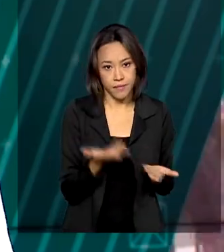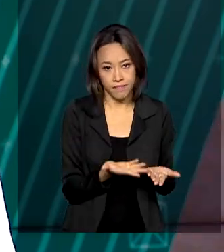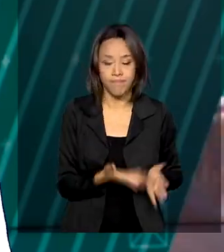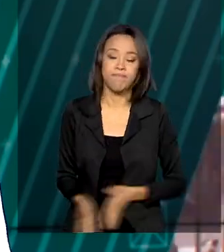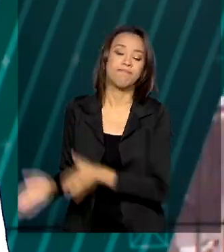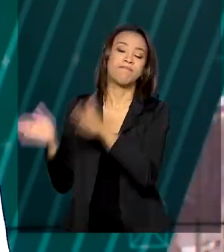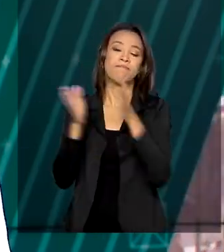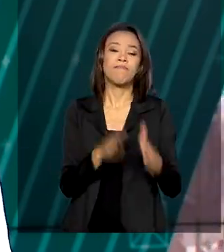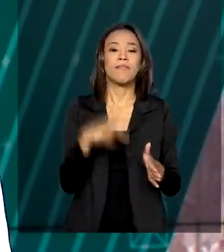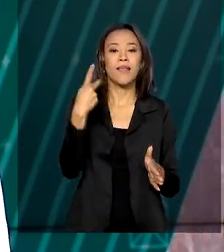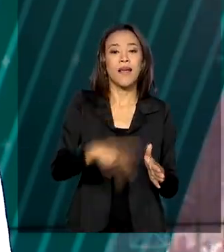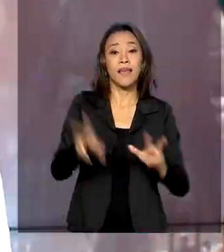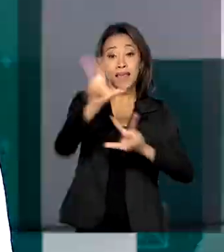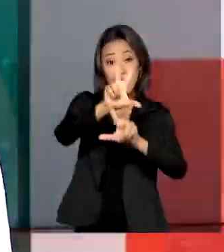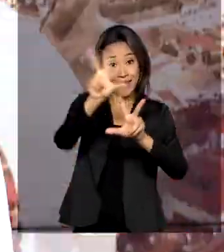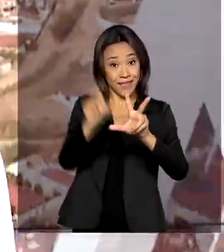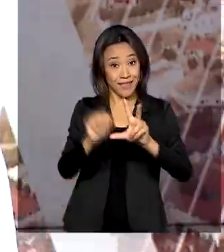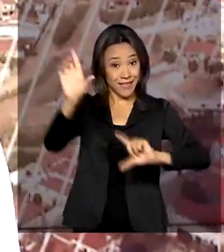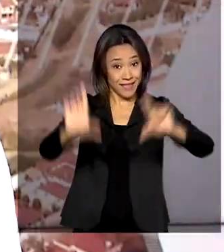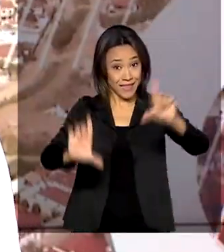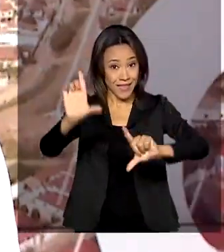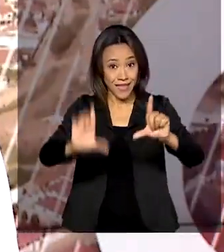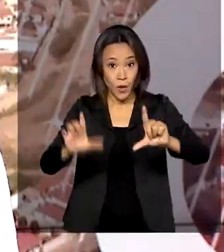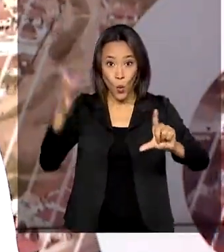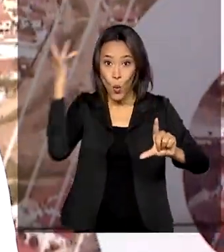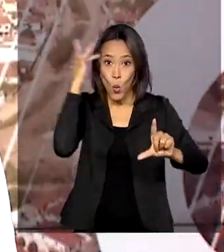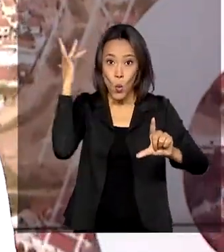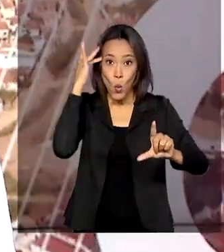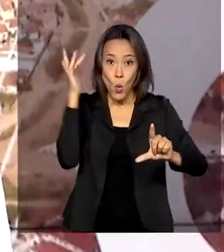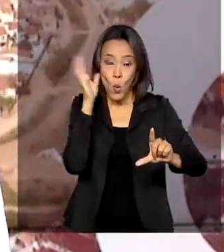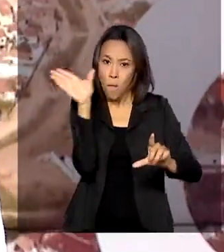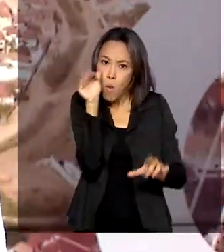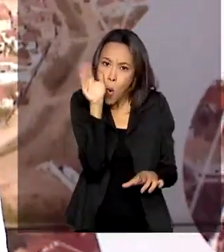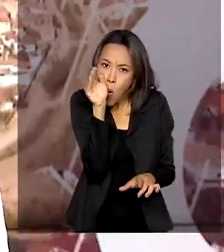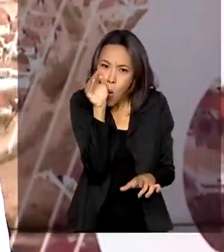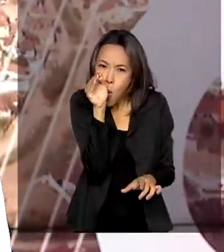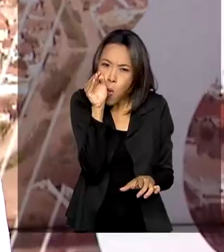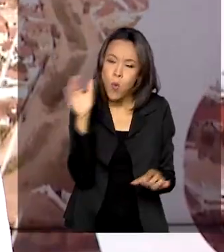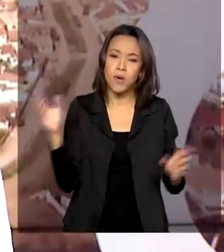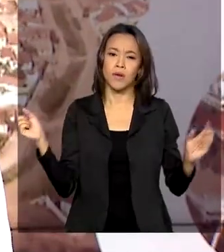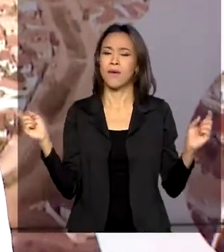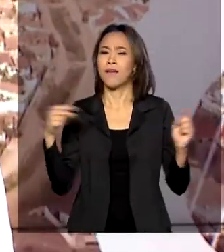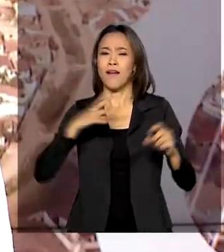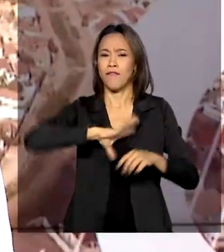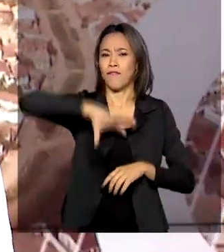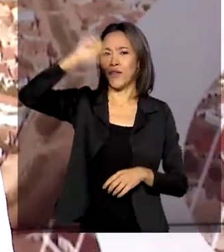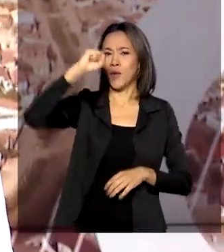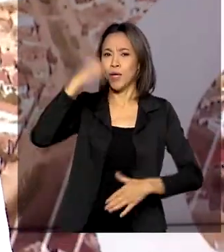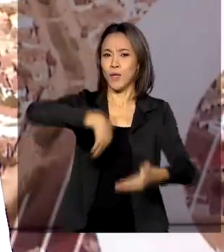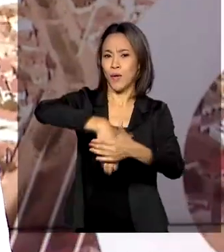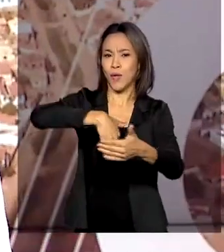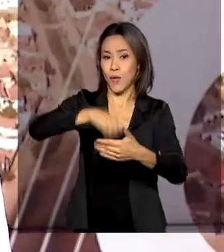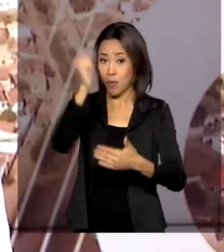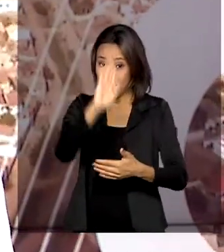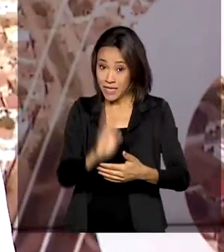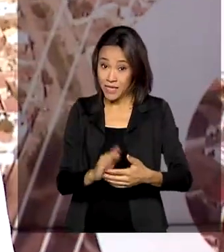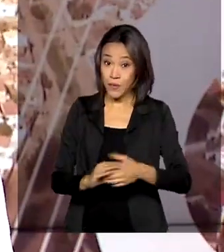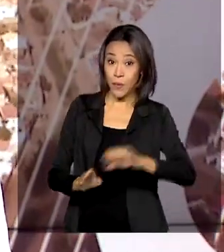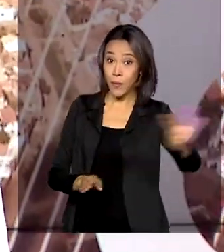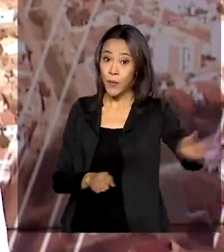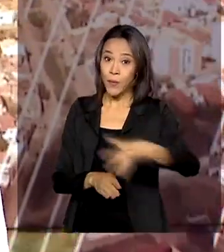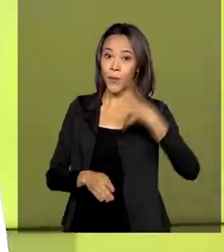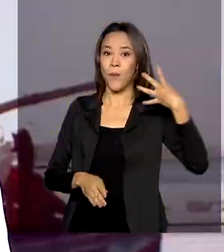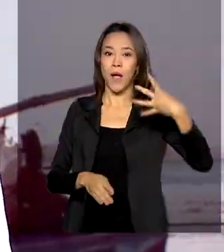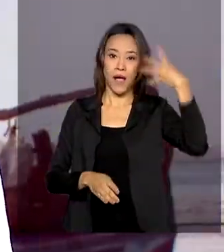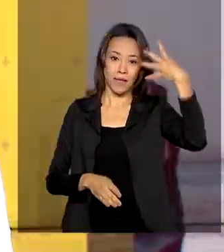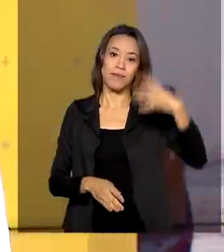A TV Brasil registrou ontem a maior audiência da história ao transmitir a vitória do Brasil por 4 a 2 frente ao Peru. O